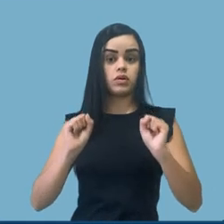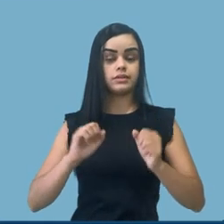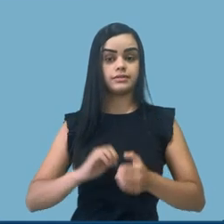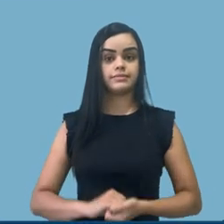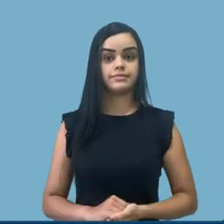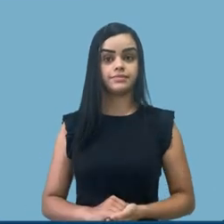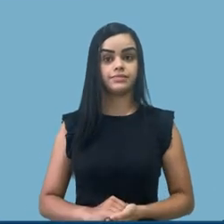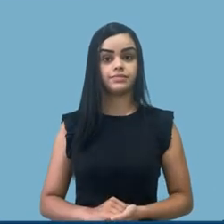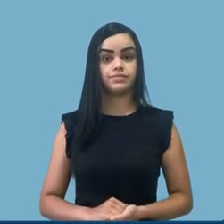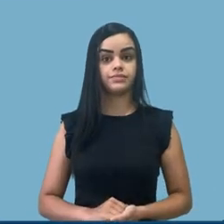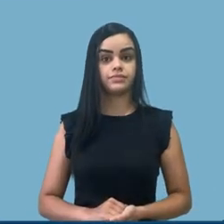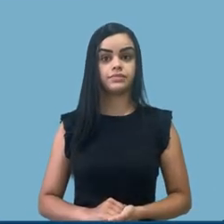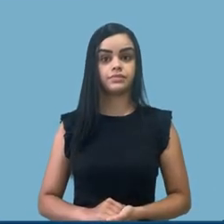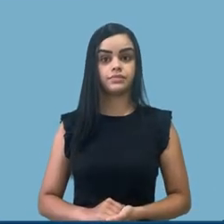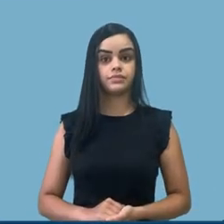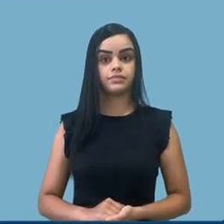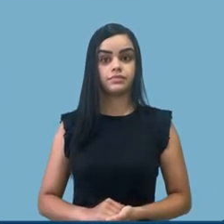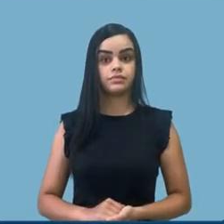E departamentos,